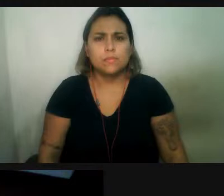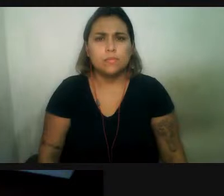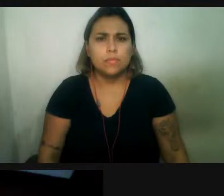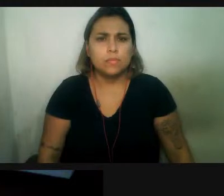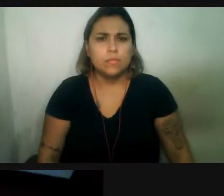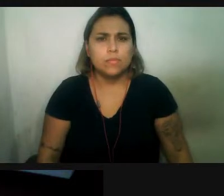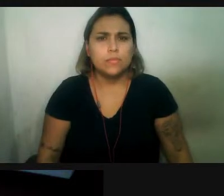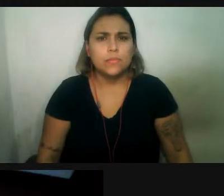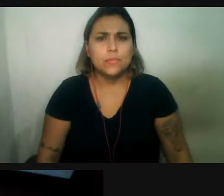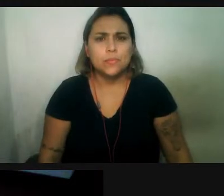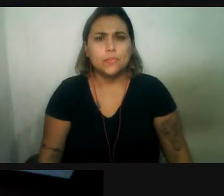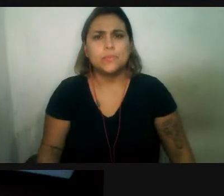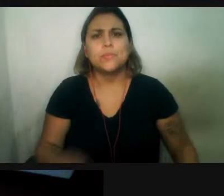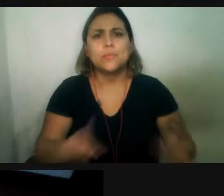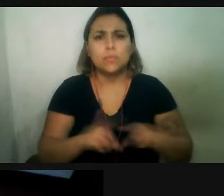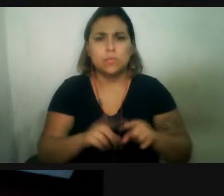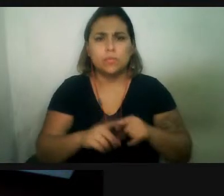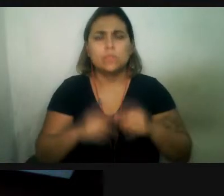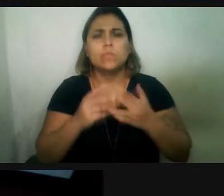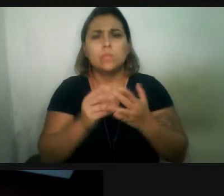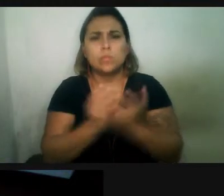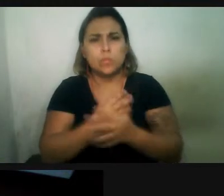em linhas gerais, é isso, né?